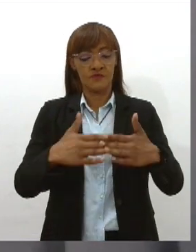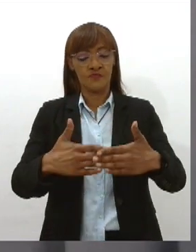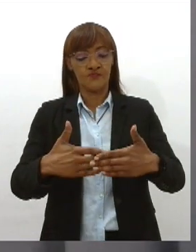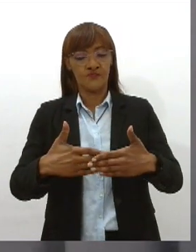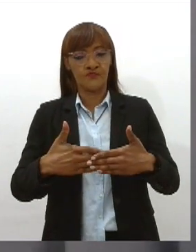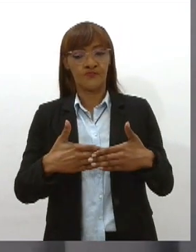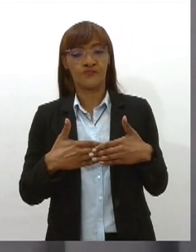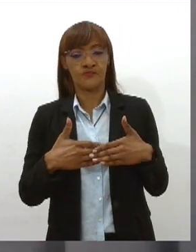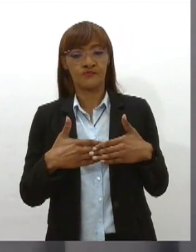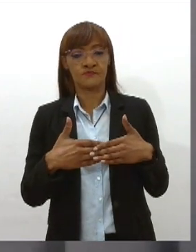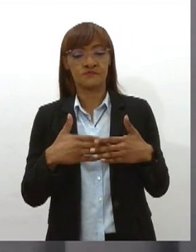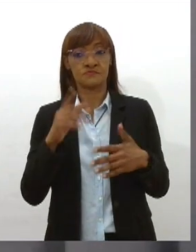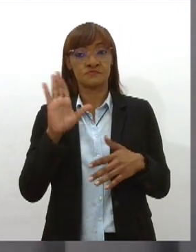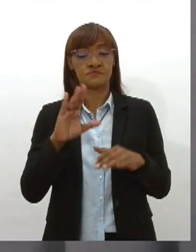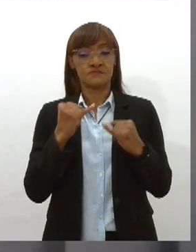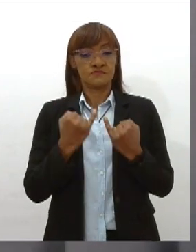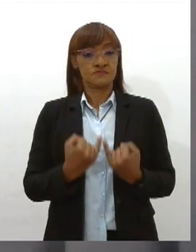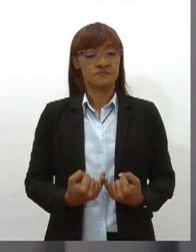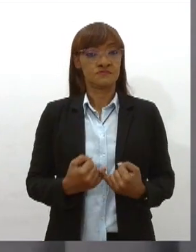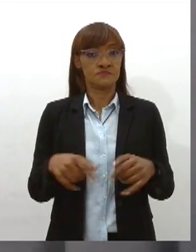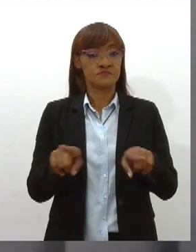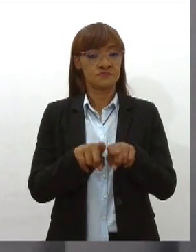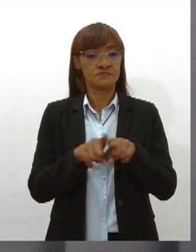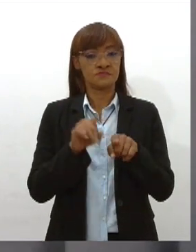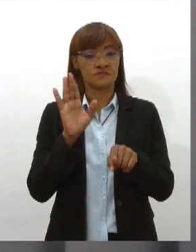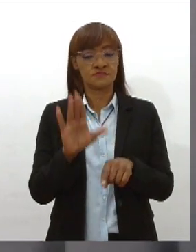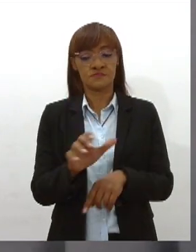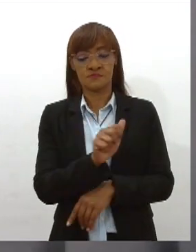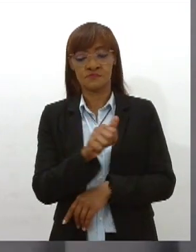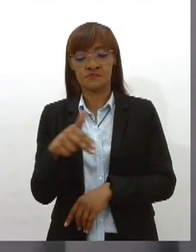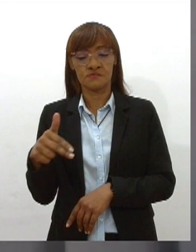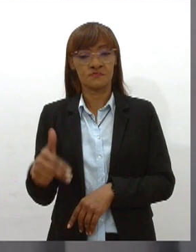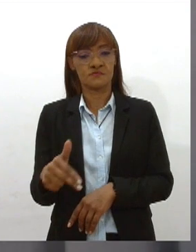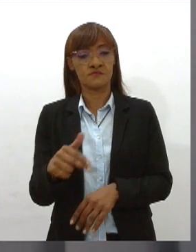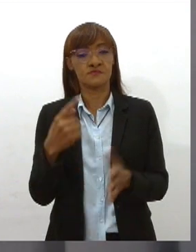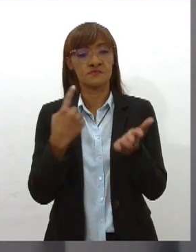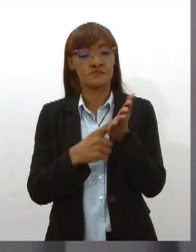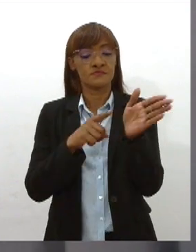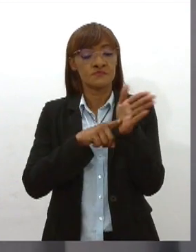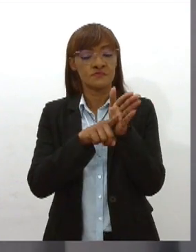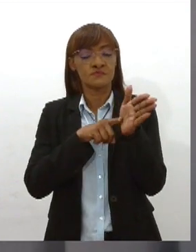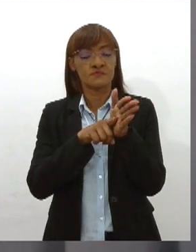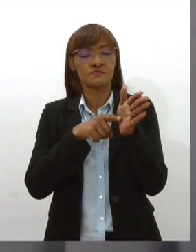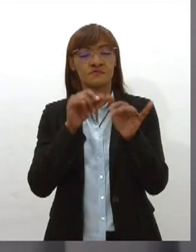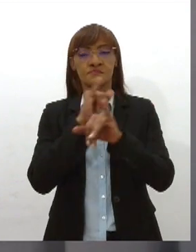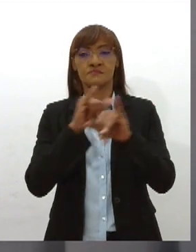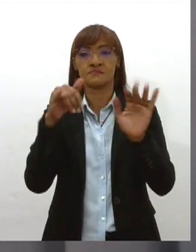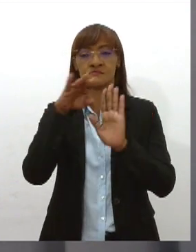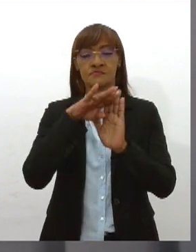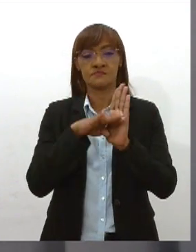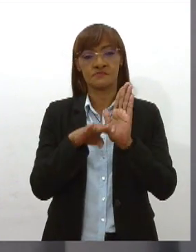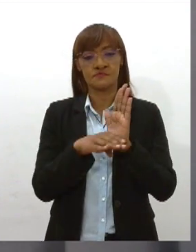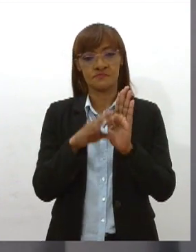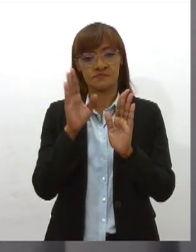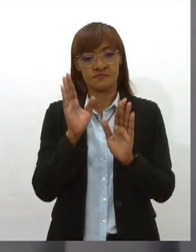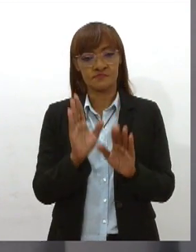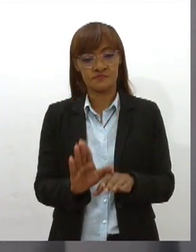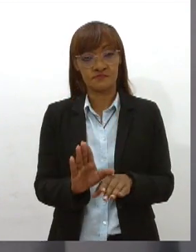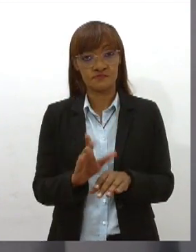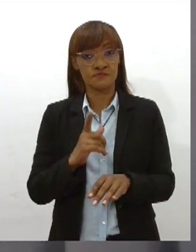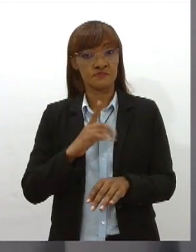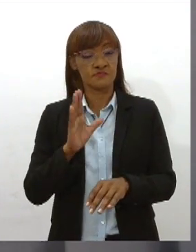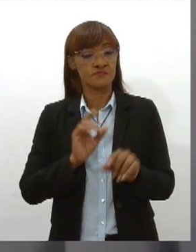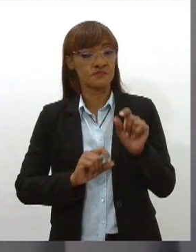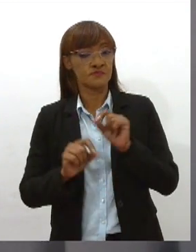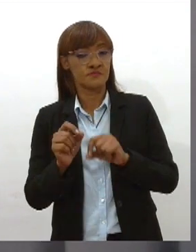de peso. O aval concedido pela Anvisa foi baseado nos resultados dos programas de ensaios clínicos, que revelou